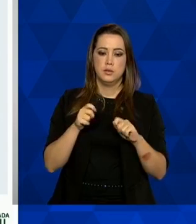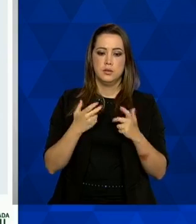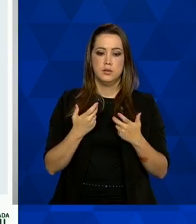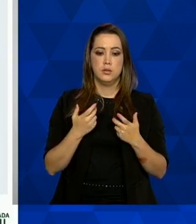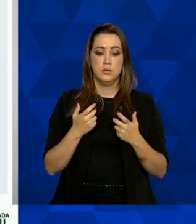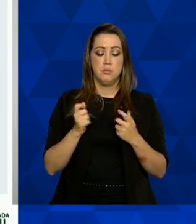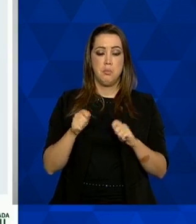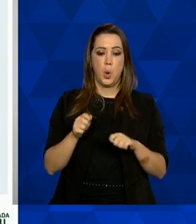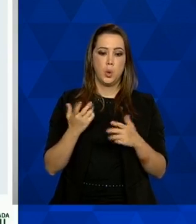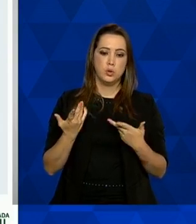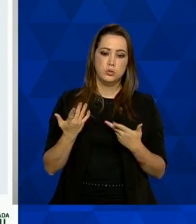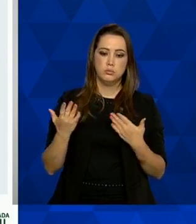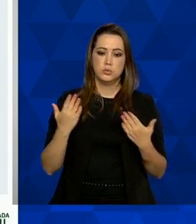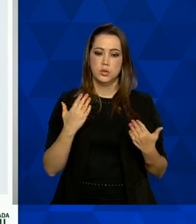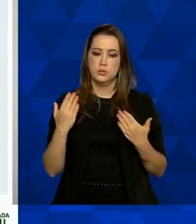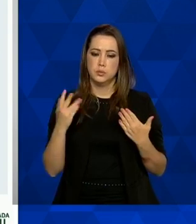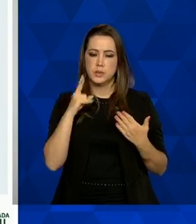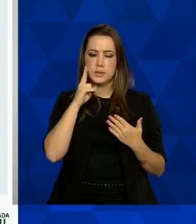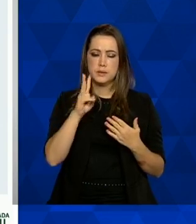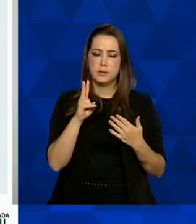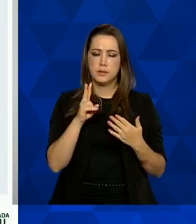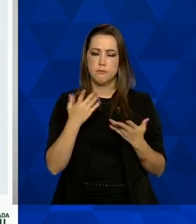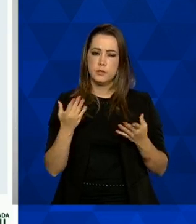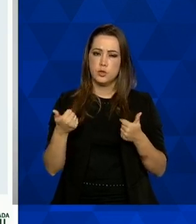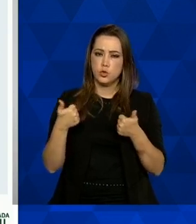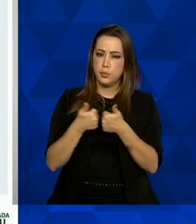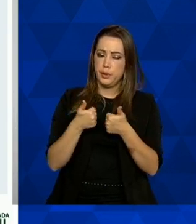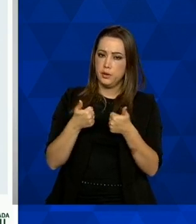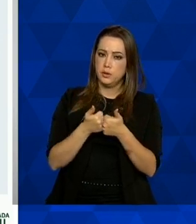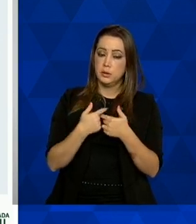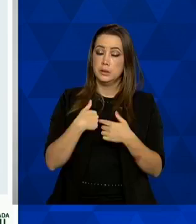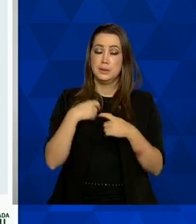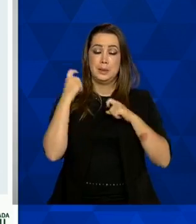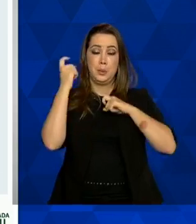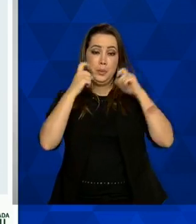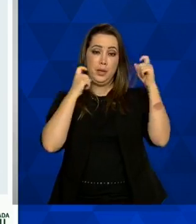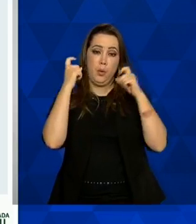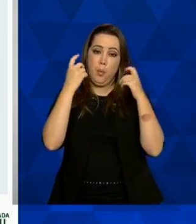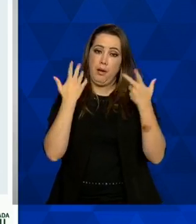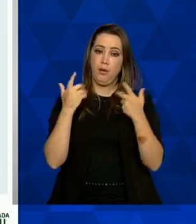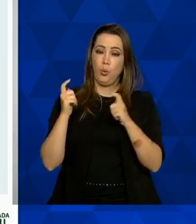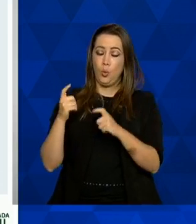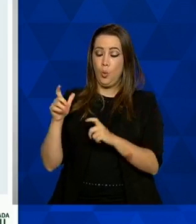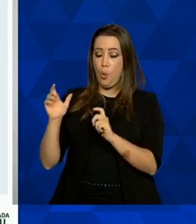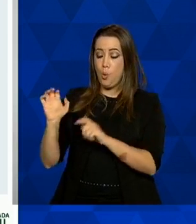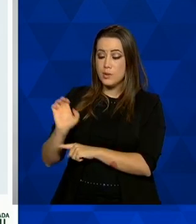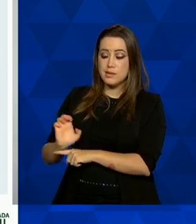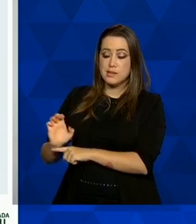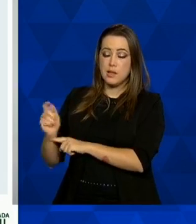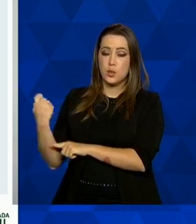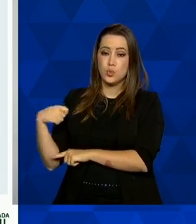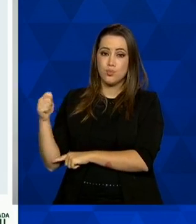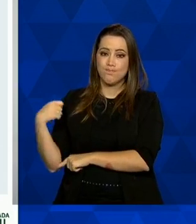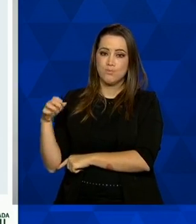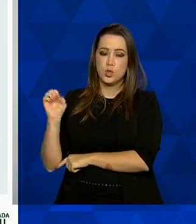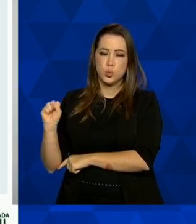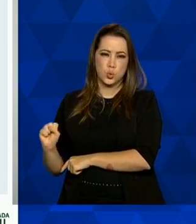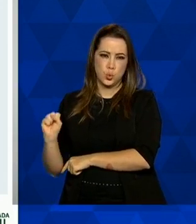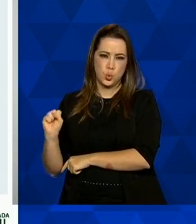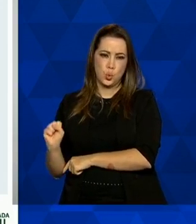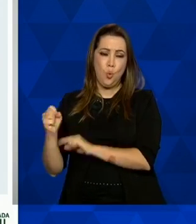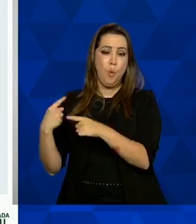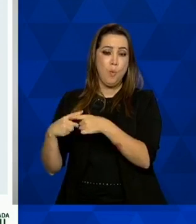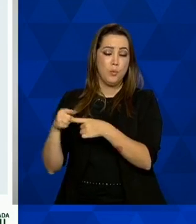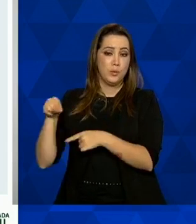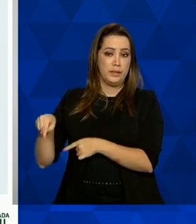que pode ser, tem que ser acompanhada e eu me preocupo muito com os estados da região sul porque agora estão entrando num período de